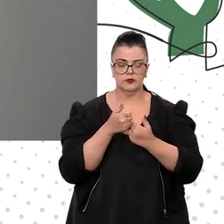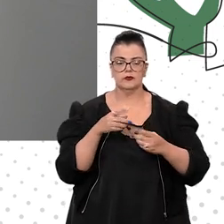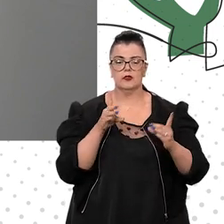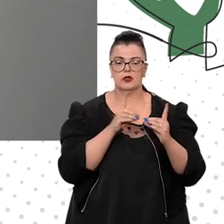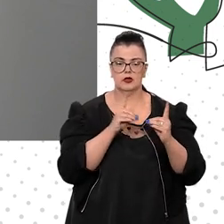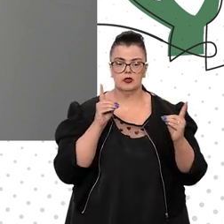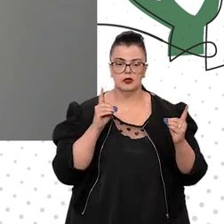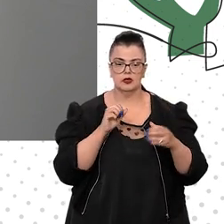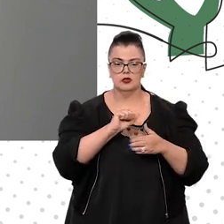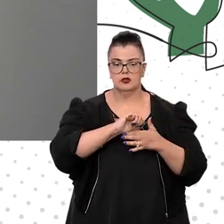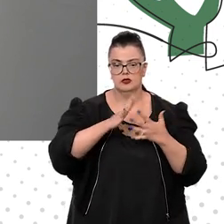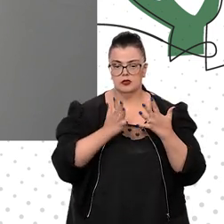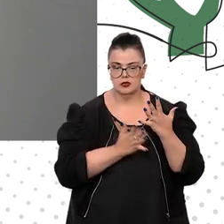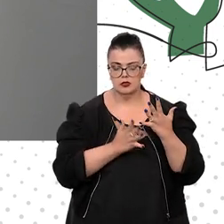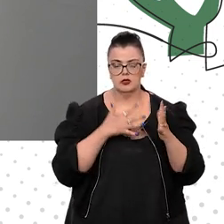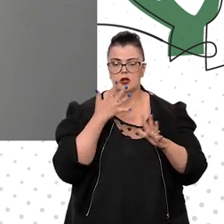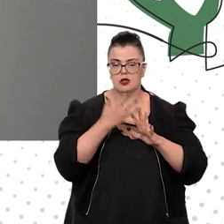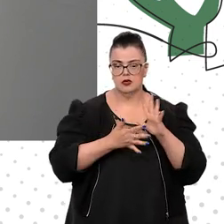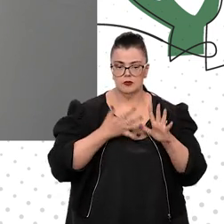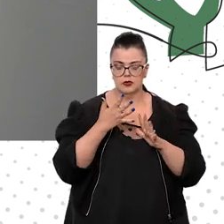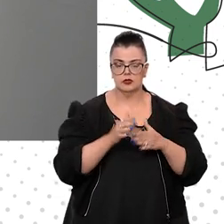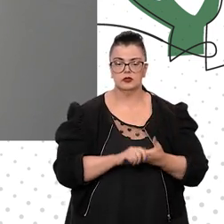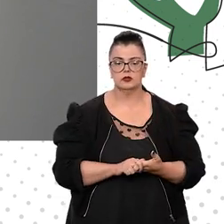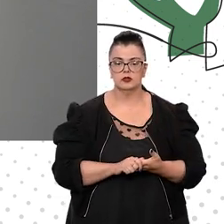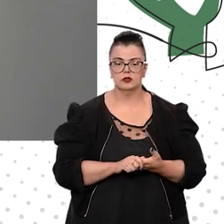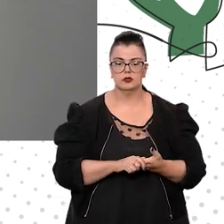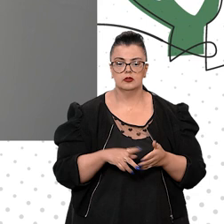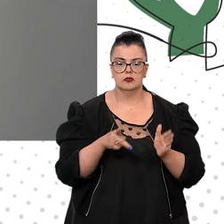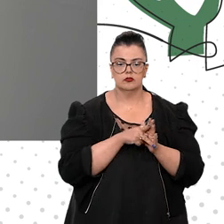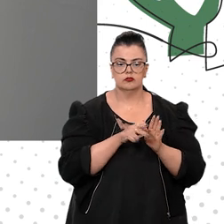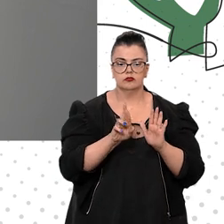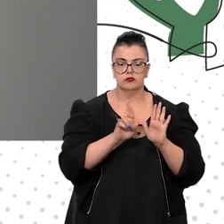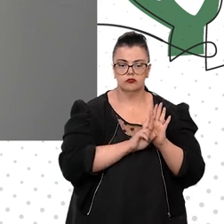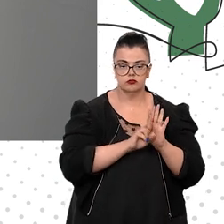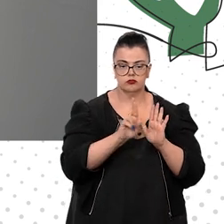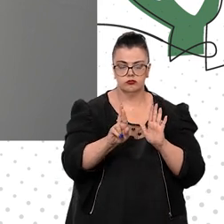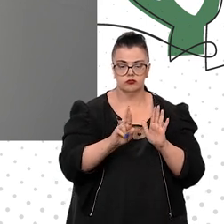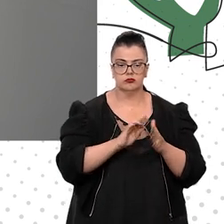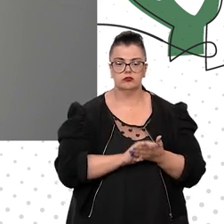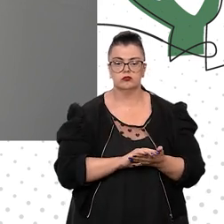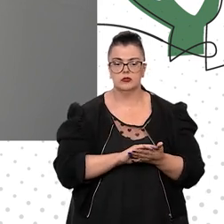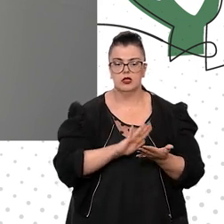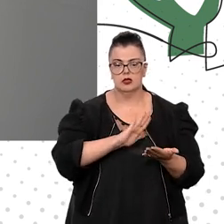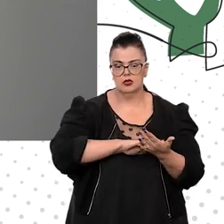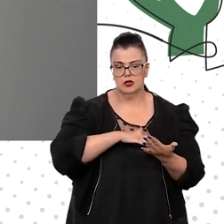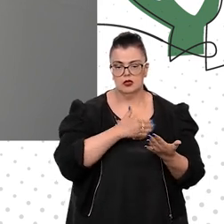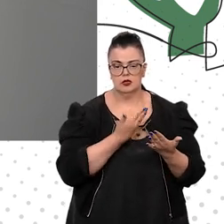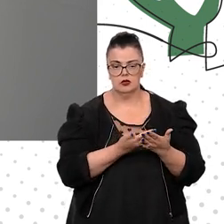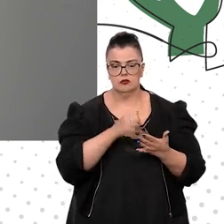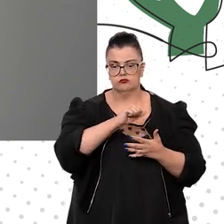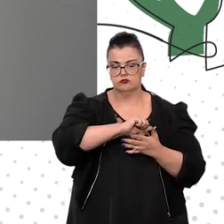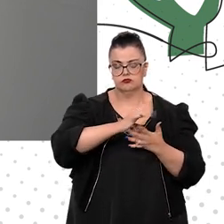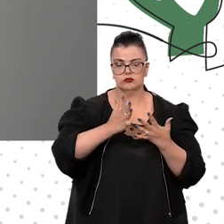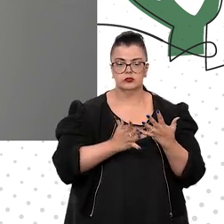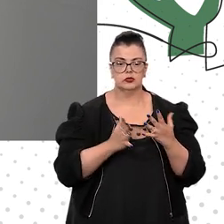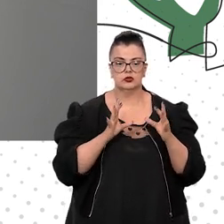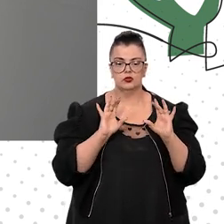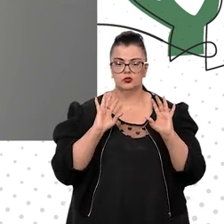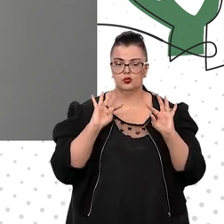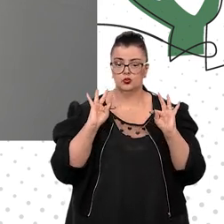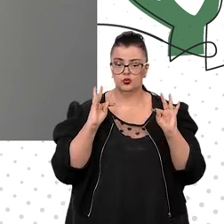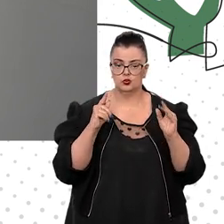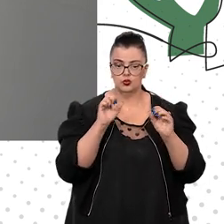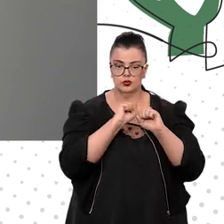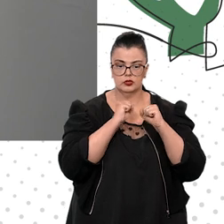na língua brasileira de sinais, na ouvidoria, como disse, tradução e interpretação de Libras em todas as sessões